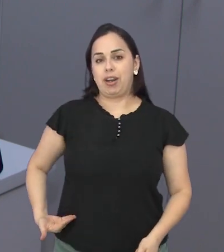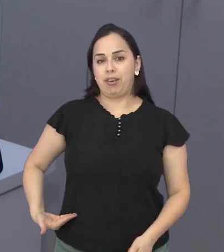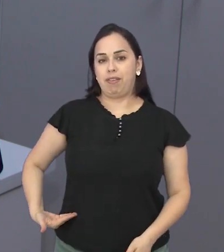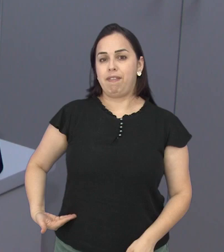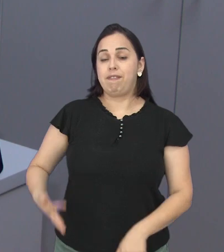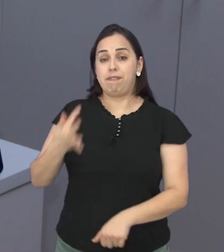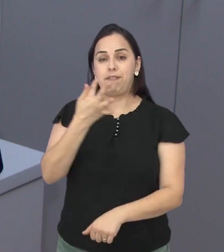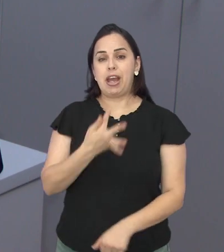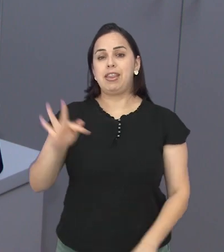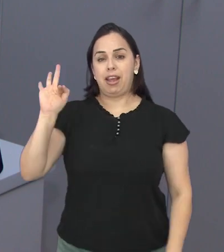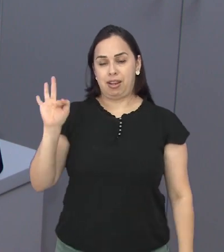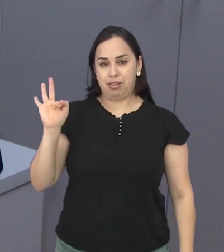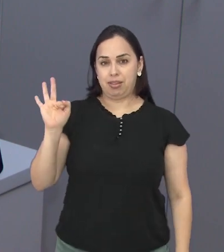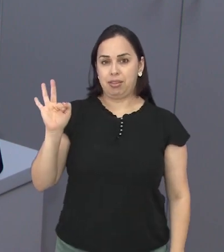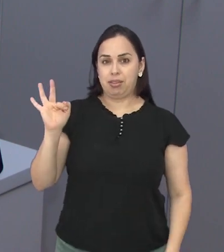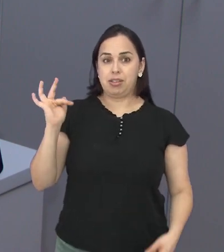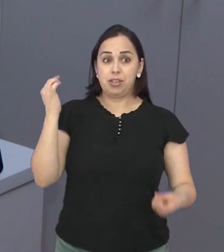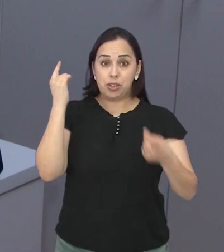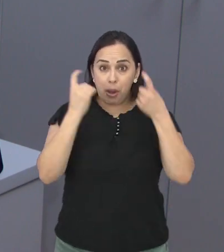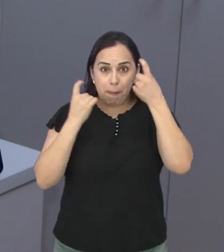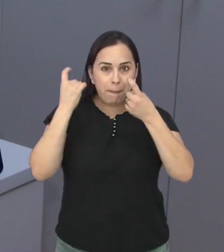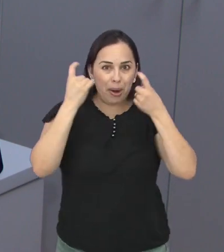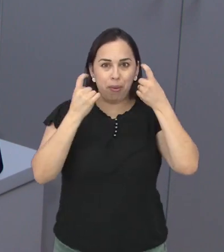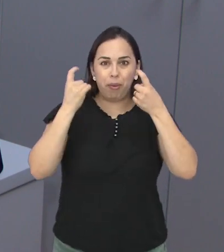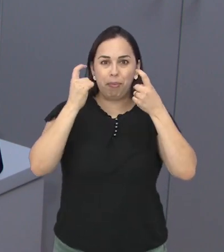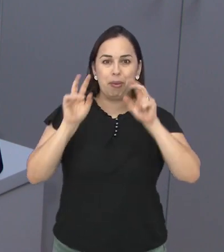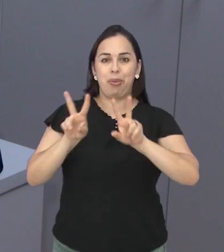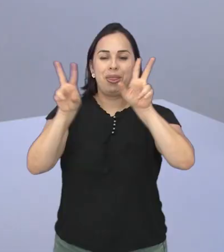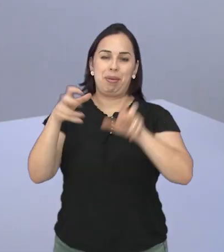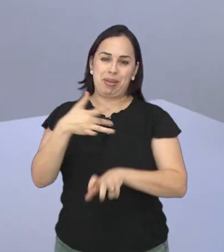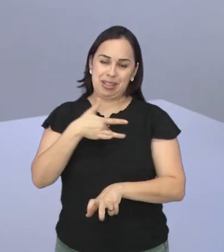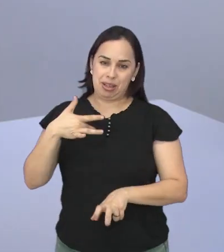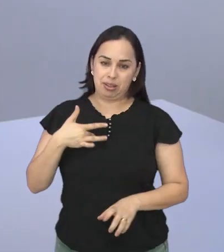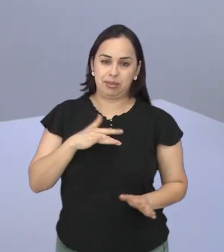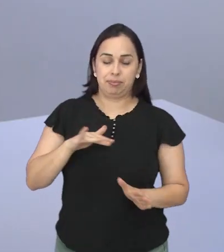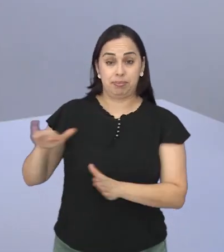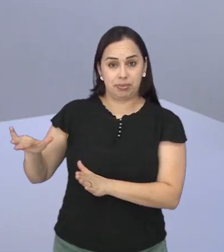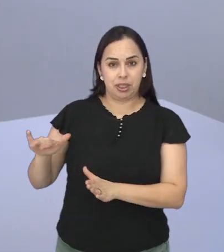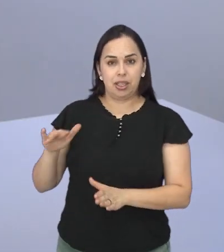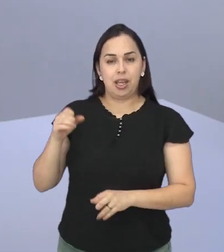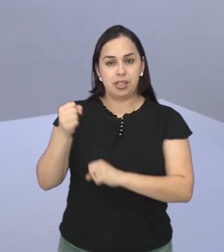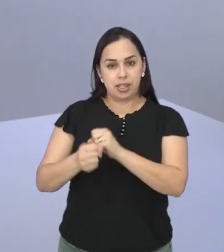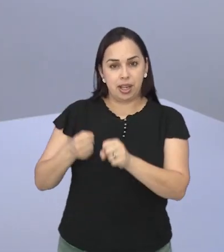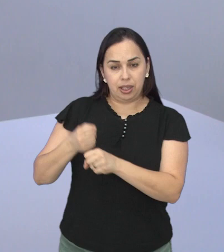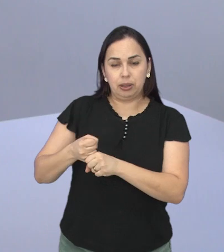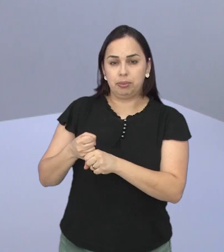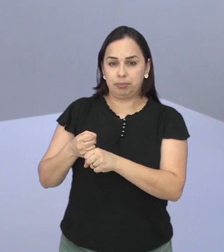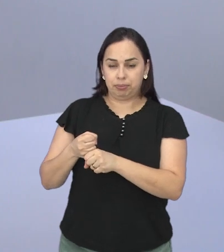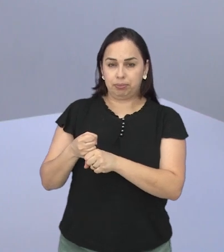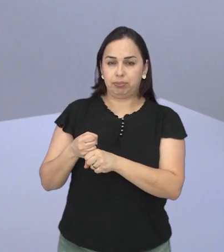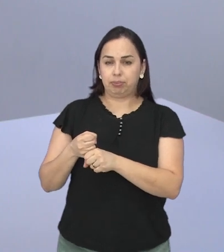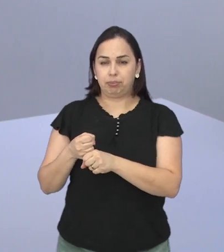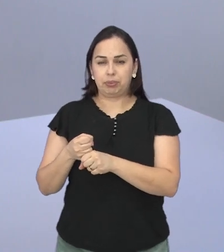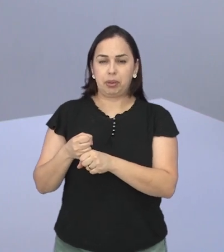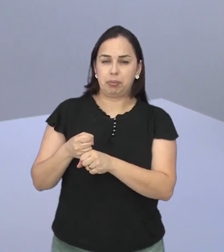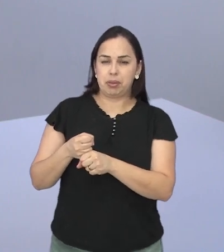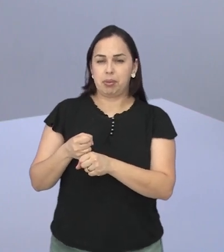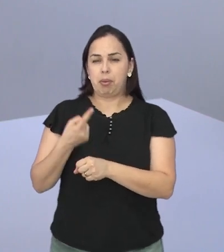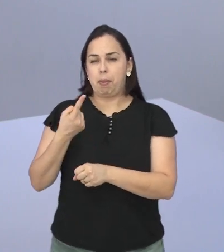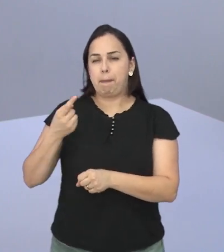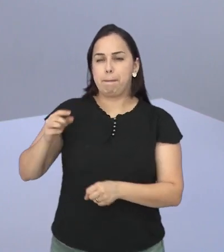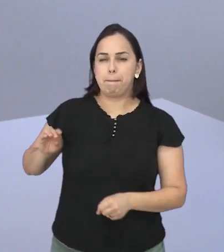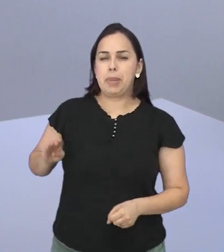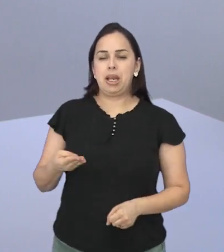federal tem uma preocupação muito grande com a saúde Esse ano nós estamos previstos quase um